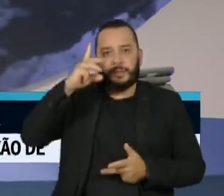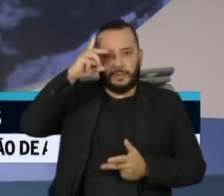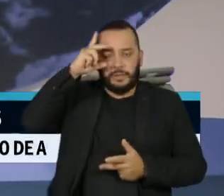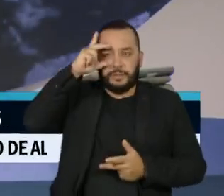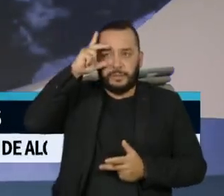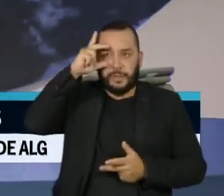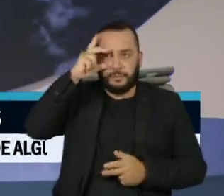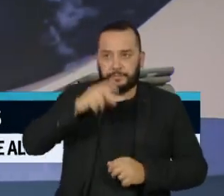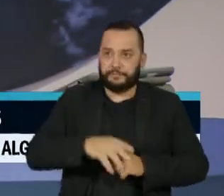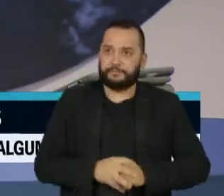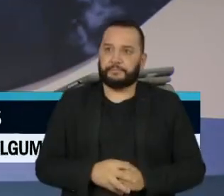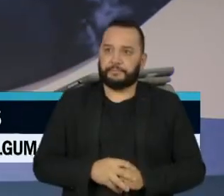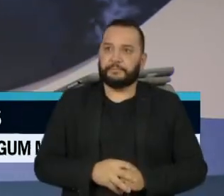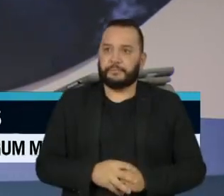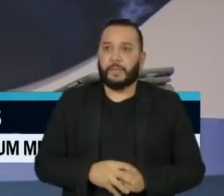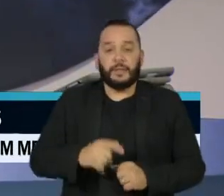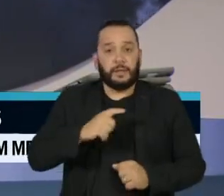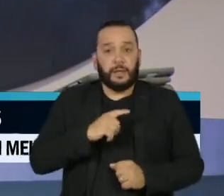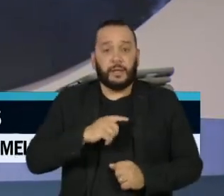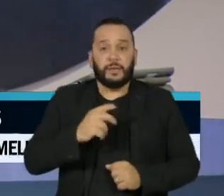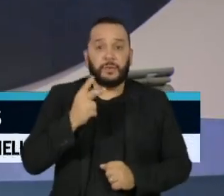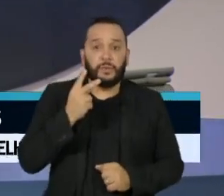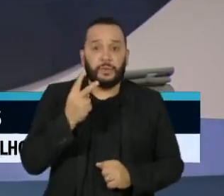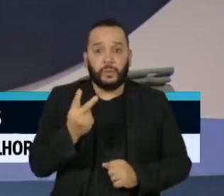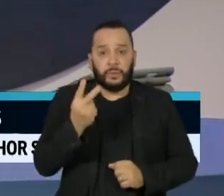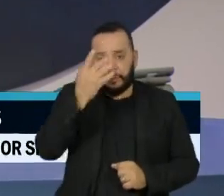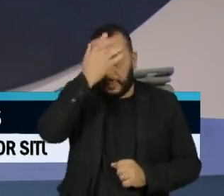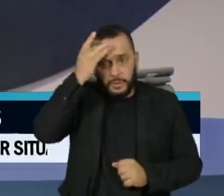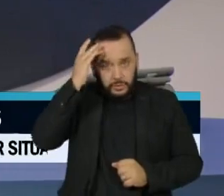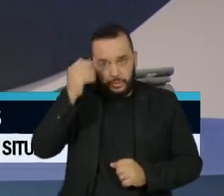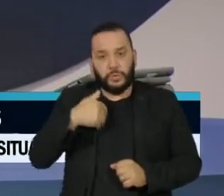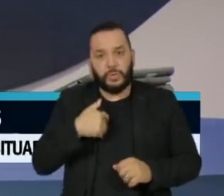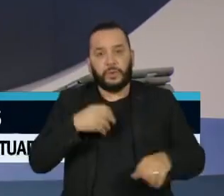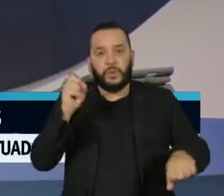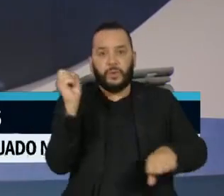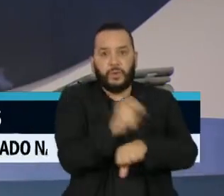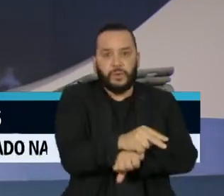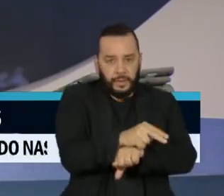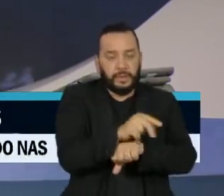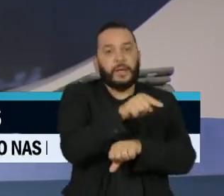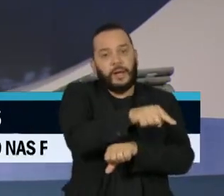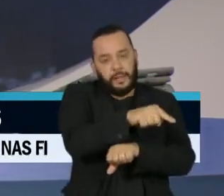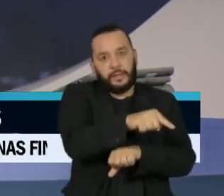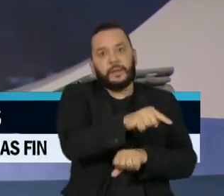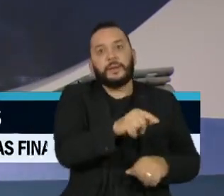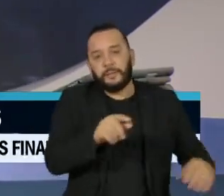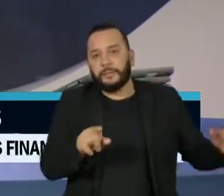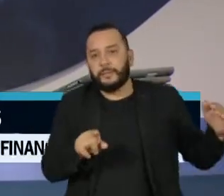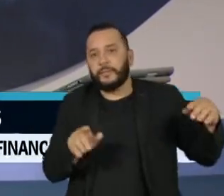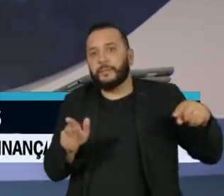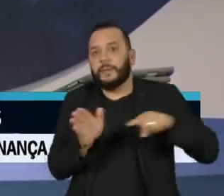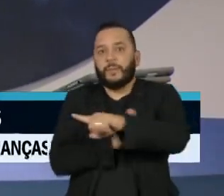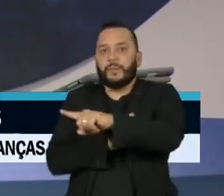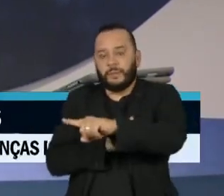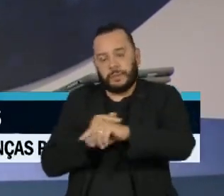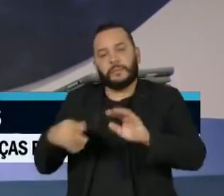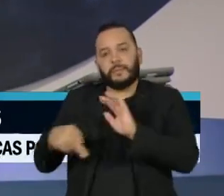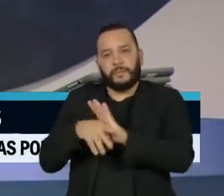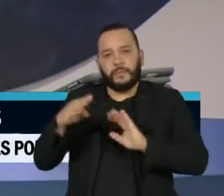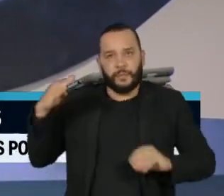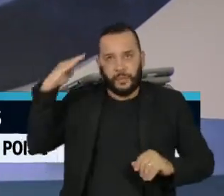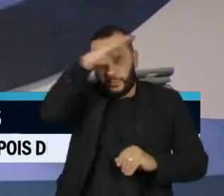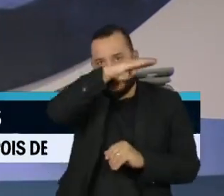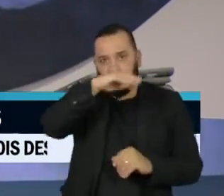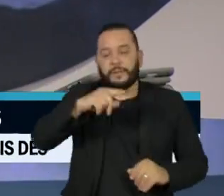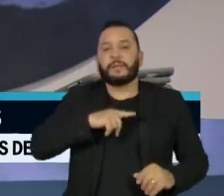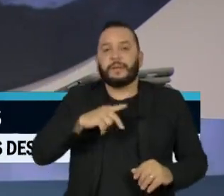Dois casos de possível contratação de apoiadores para fazer perguntas para o presidente Jair Bolsonaro. Um dos casos teve como intermediário